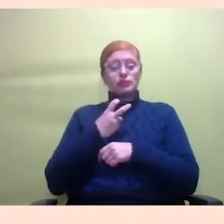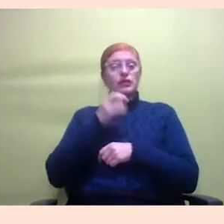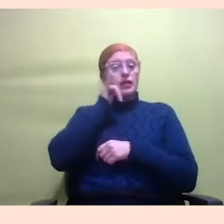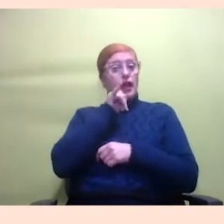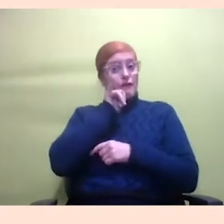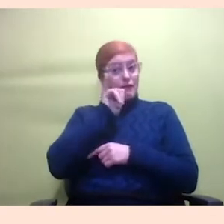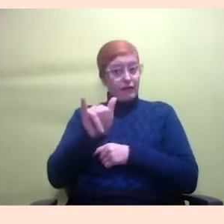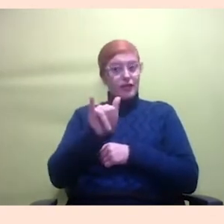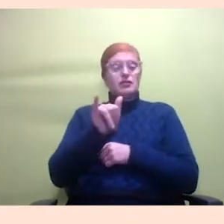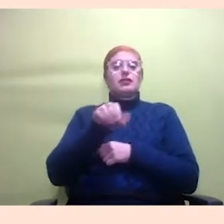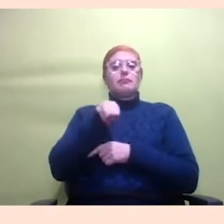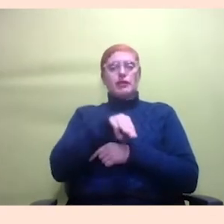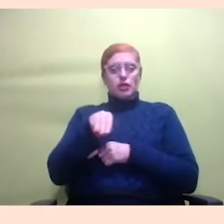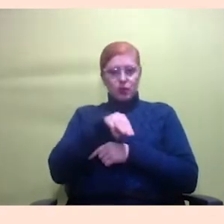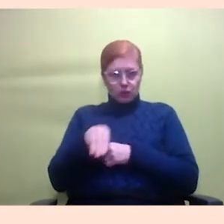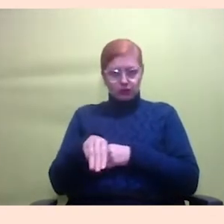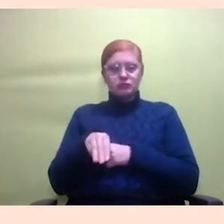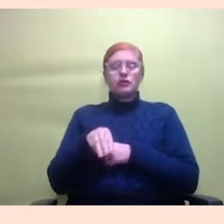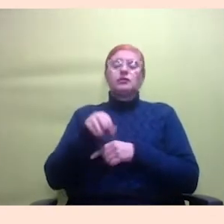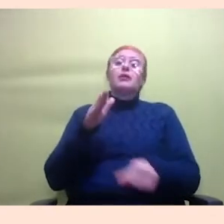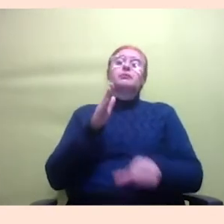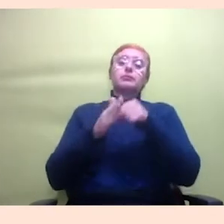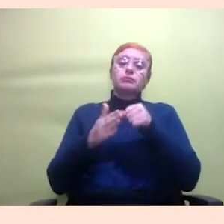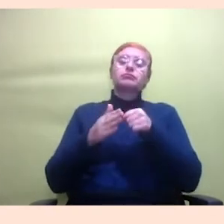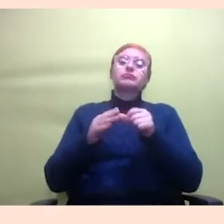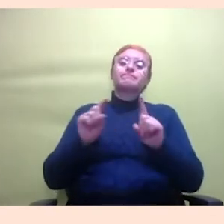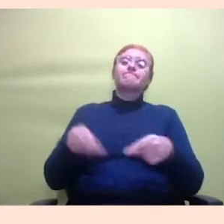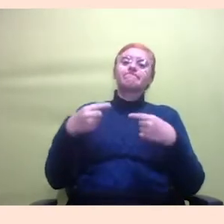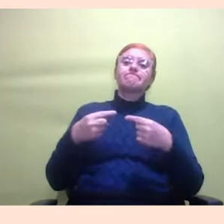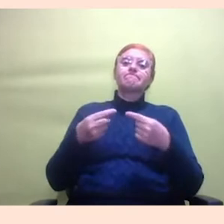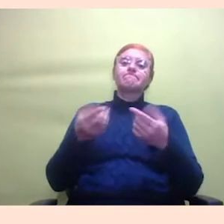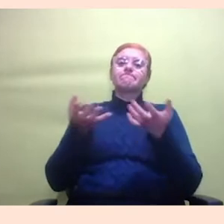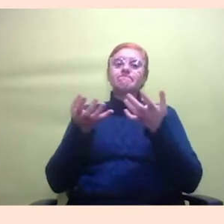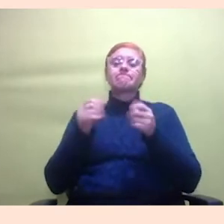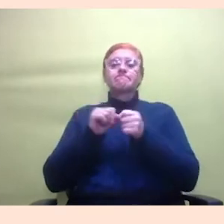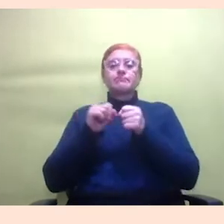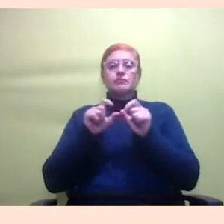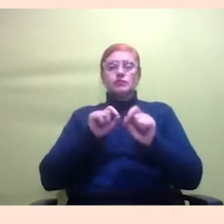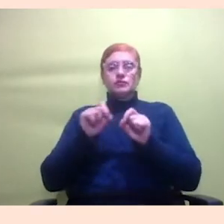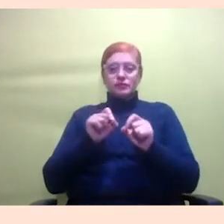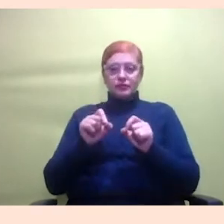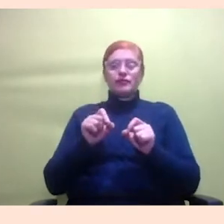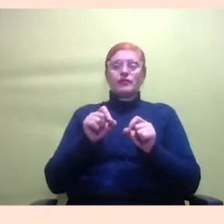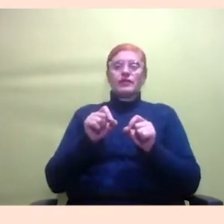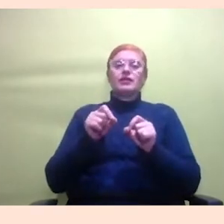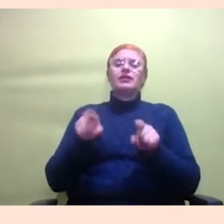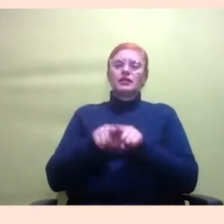Então, essas primeiras provocações que eu queria fazer e também dizer pra minhas companheiras que estão aqui na